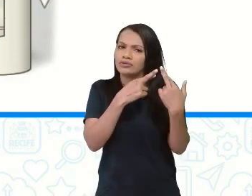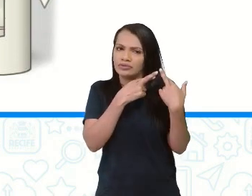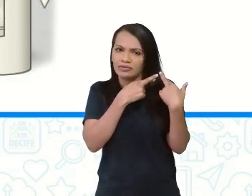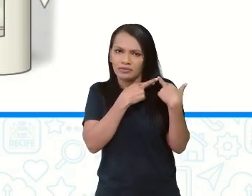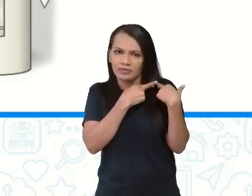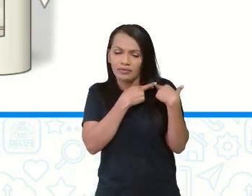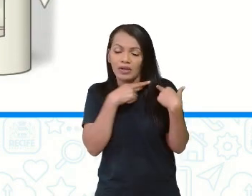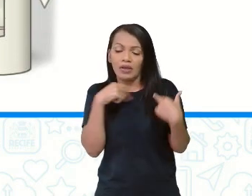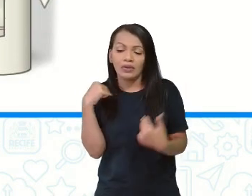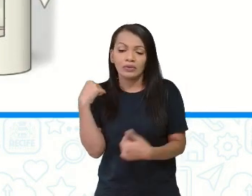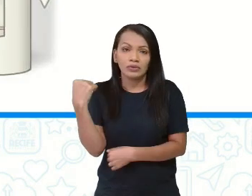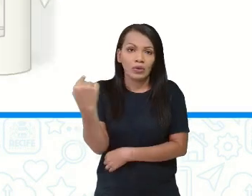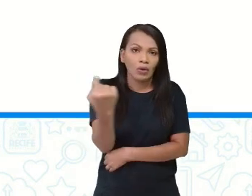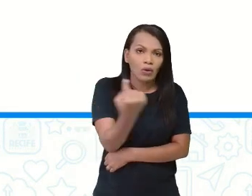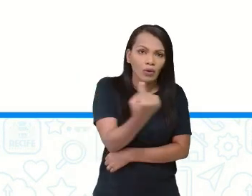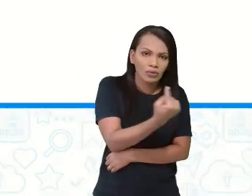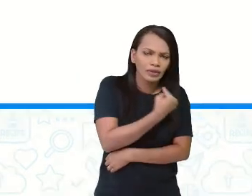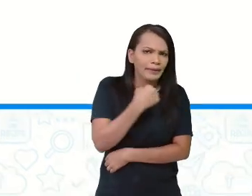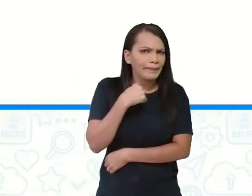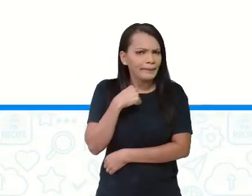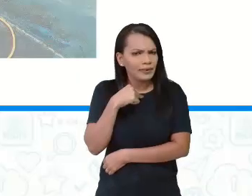é para todo mundo.